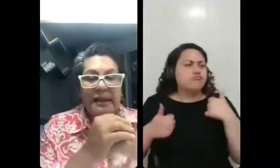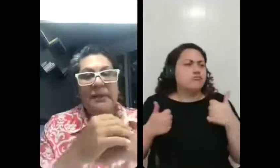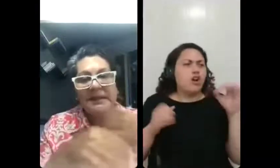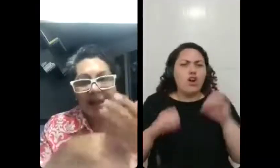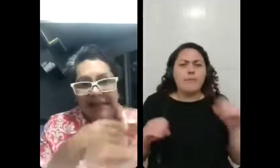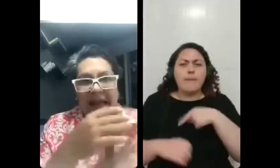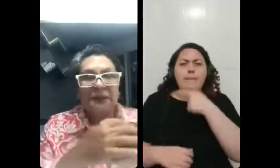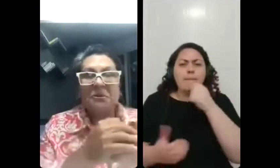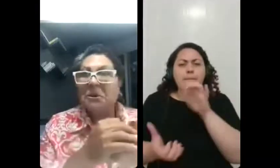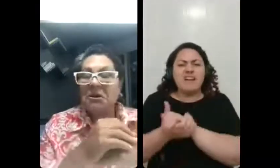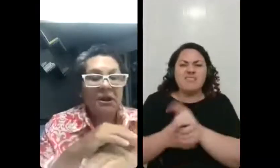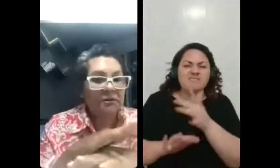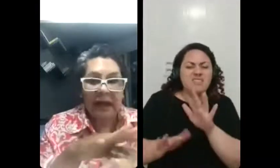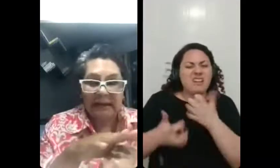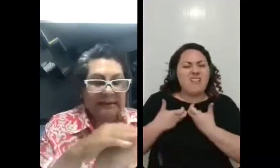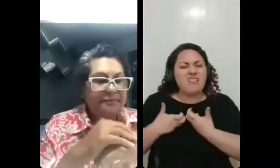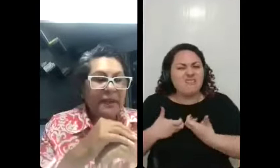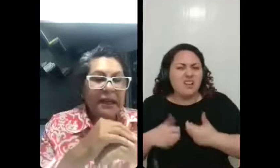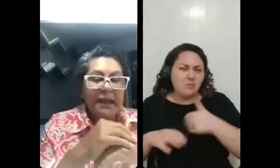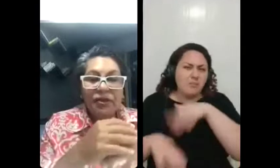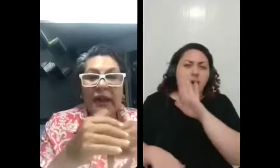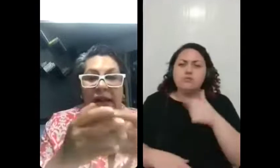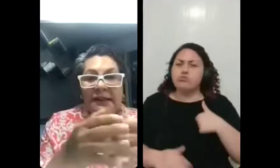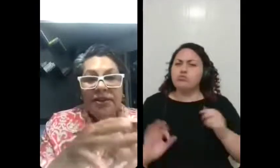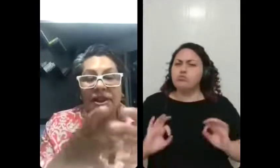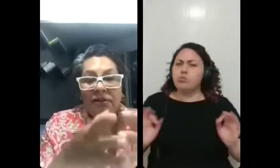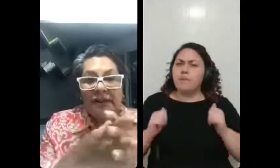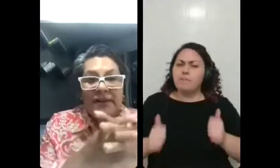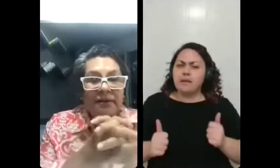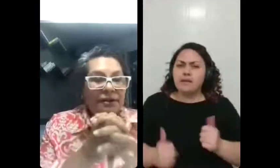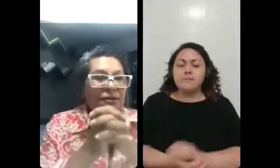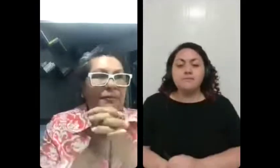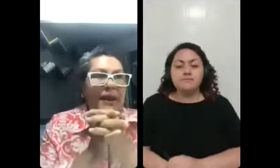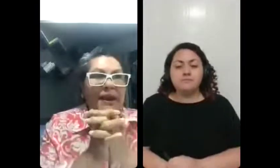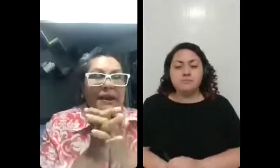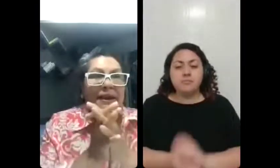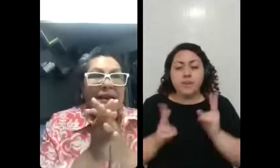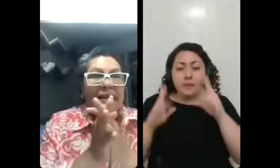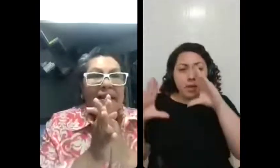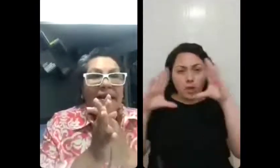casa, sim, mais cansado, e eu nada. Só que aí, nesse dia, aconteceu isso.